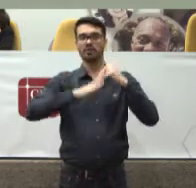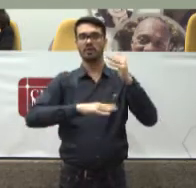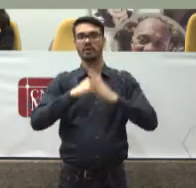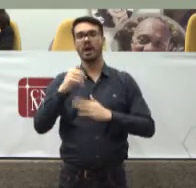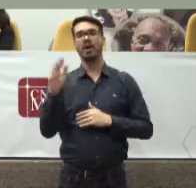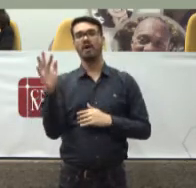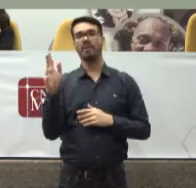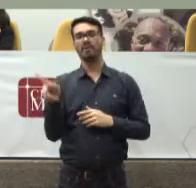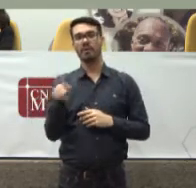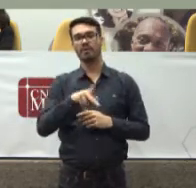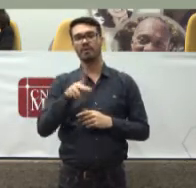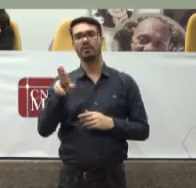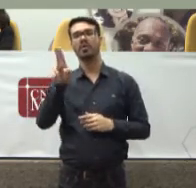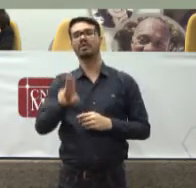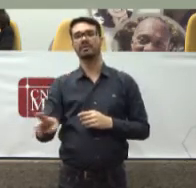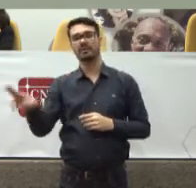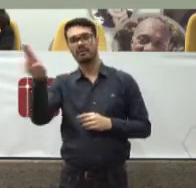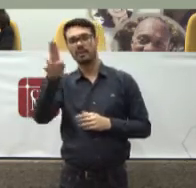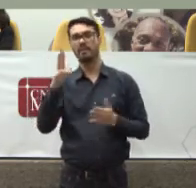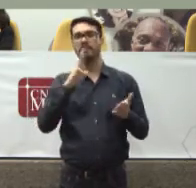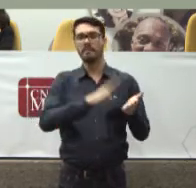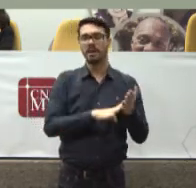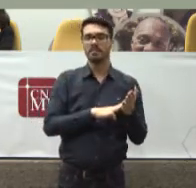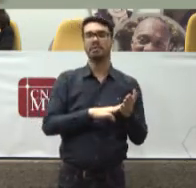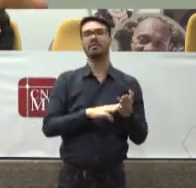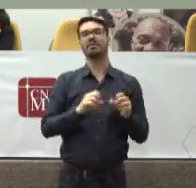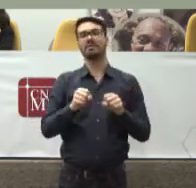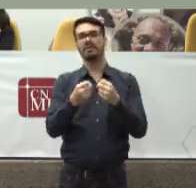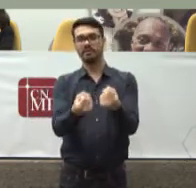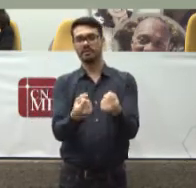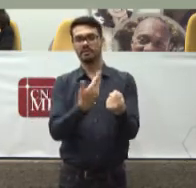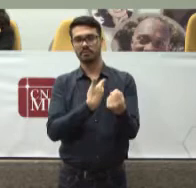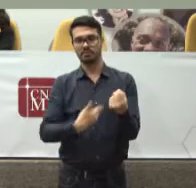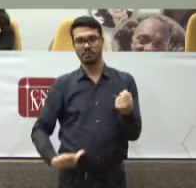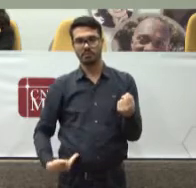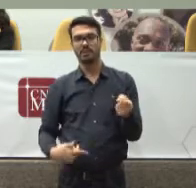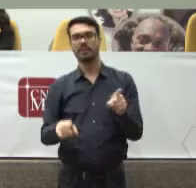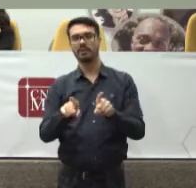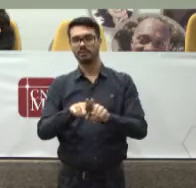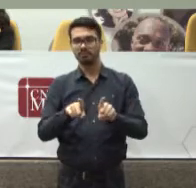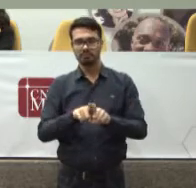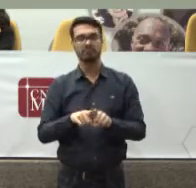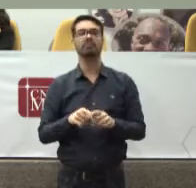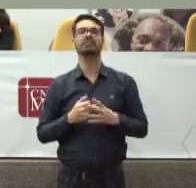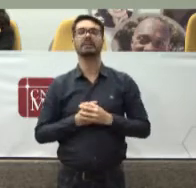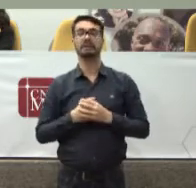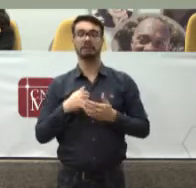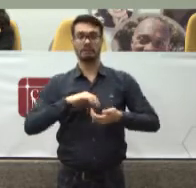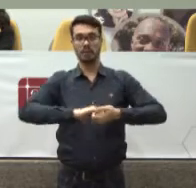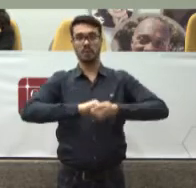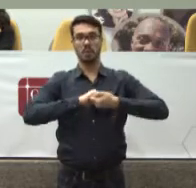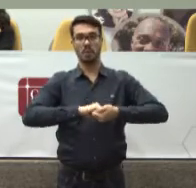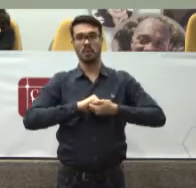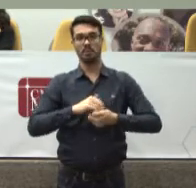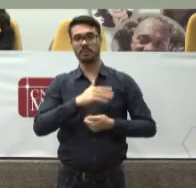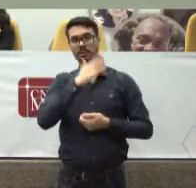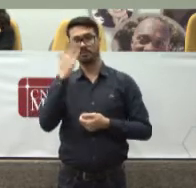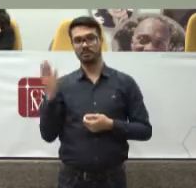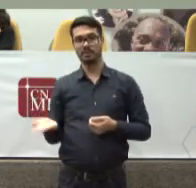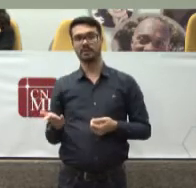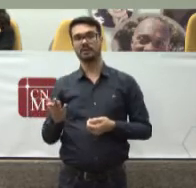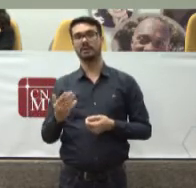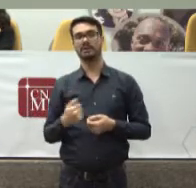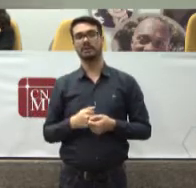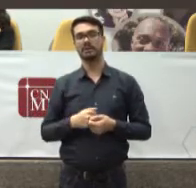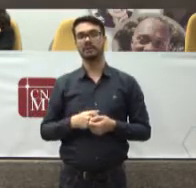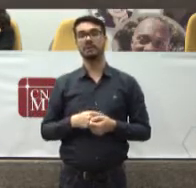ministério público Membro da defensoria pública E digo aqui E cumprimentando A procuradora-geral da república Há